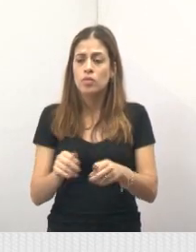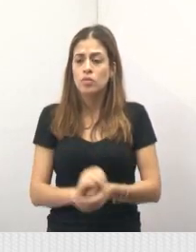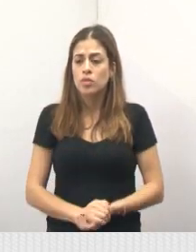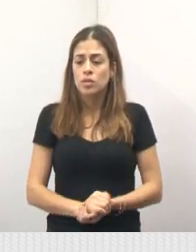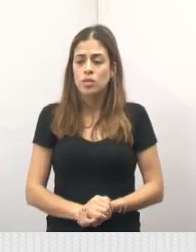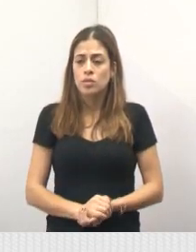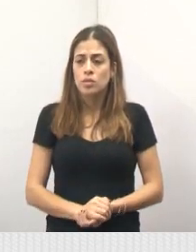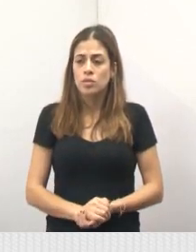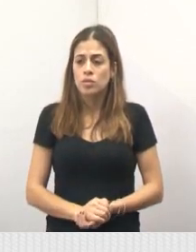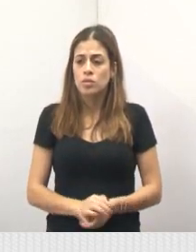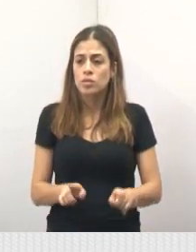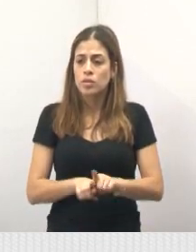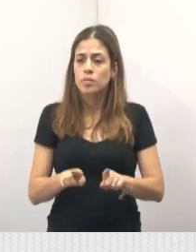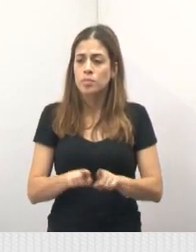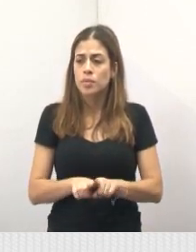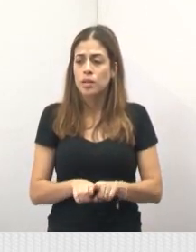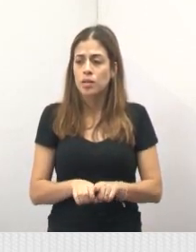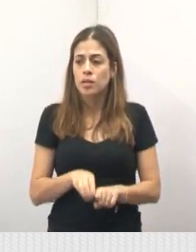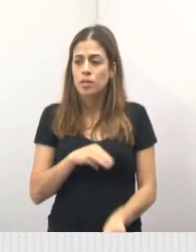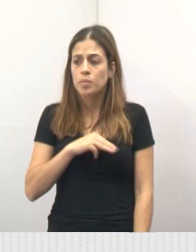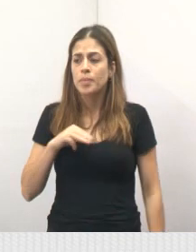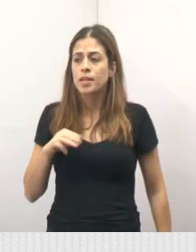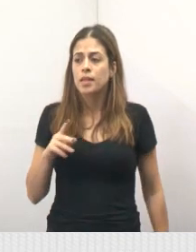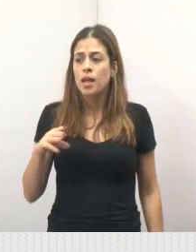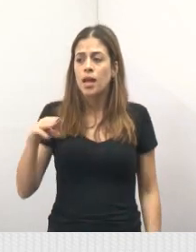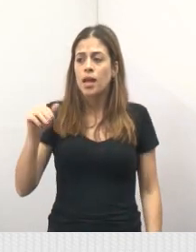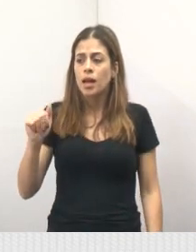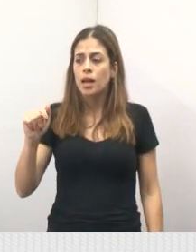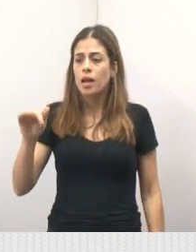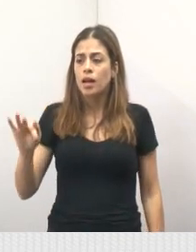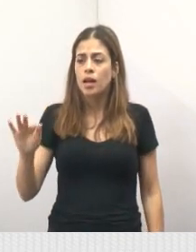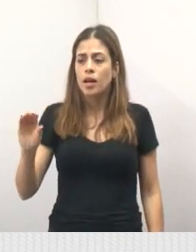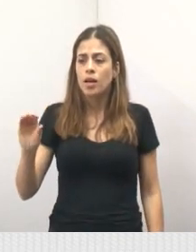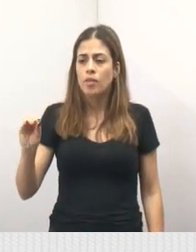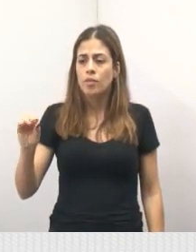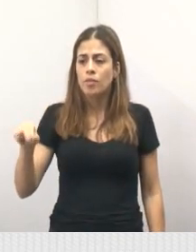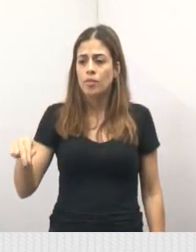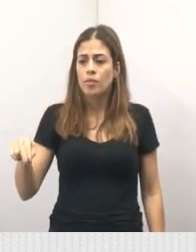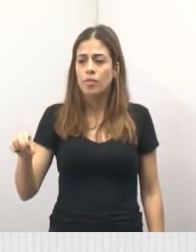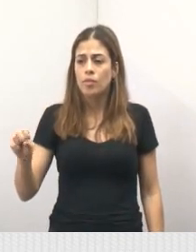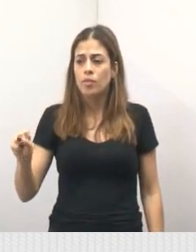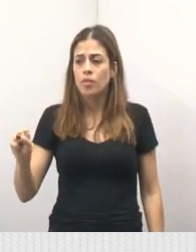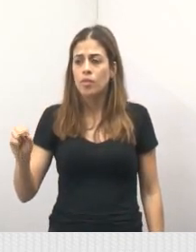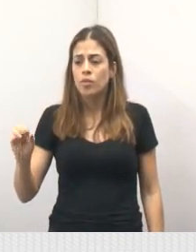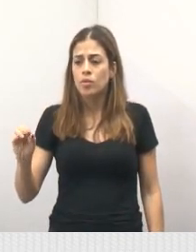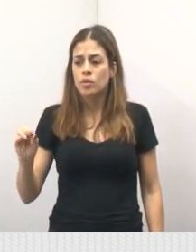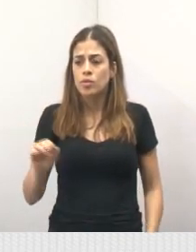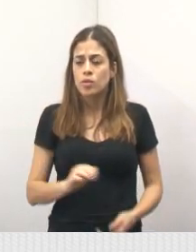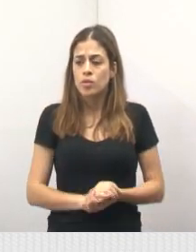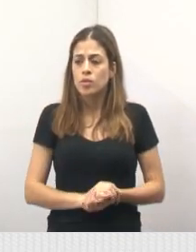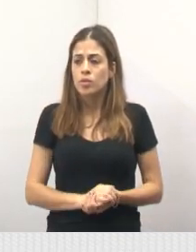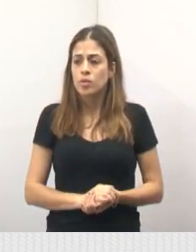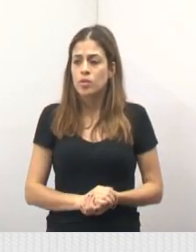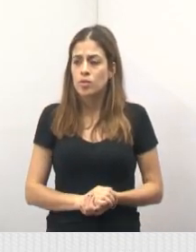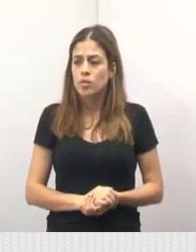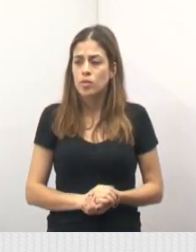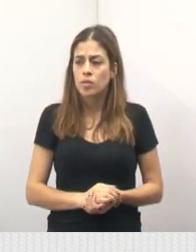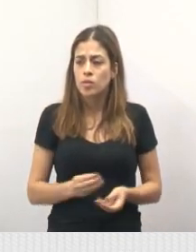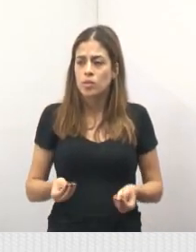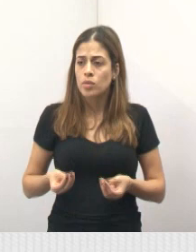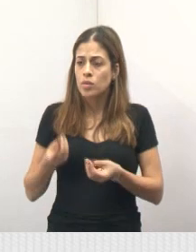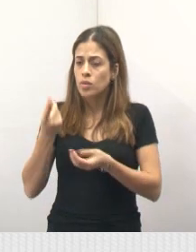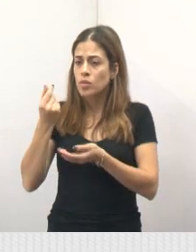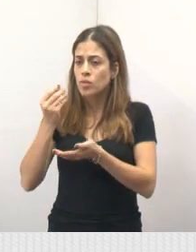com o mestre Afonso, a qual também destinei emenda impositiva para o desenvolvimento do Taekwondo,